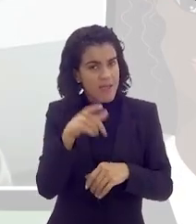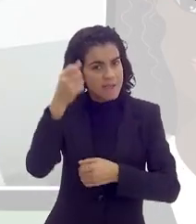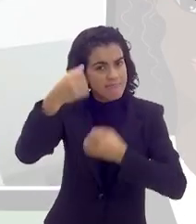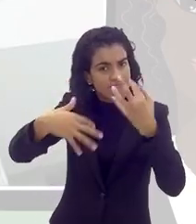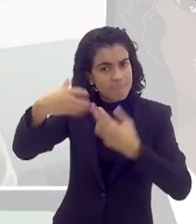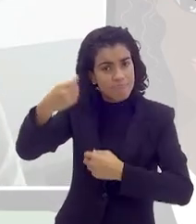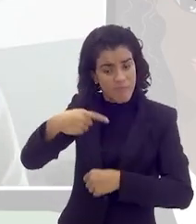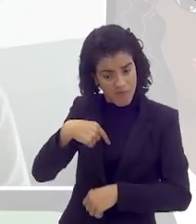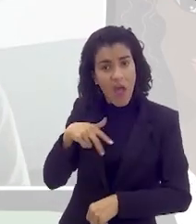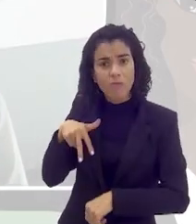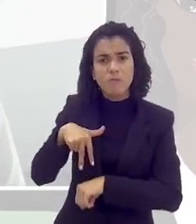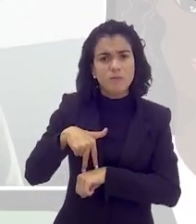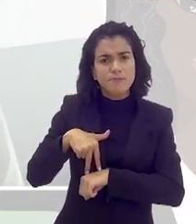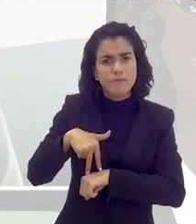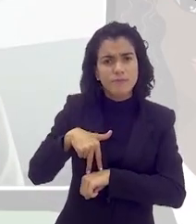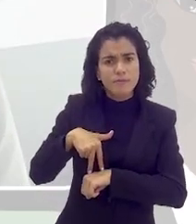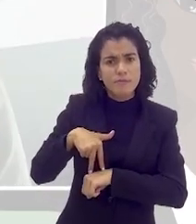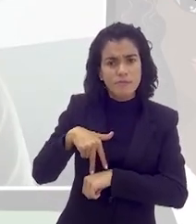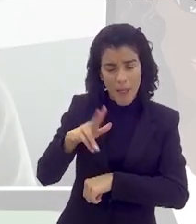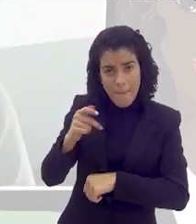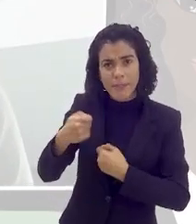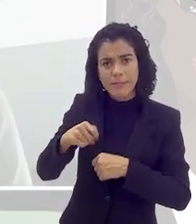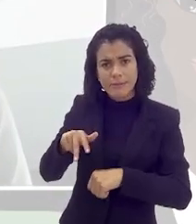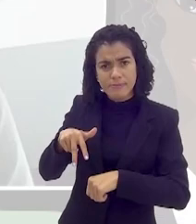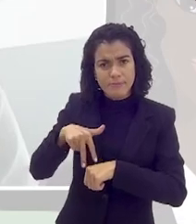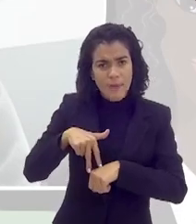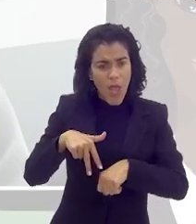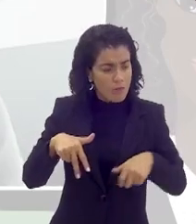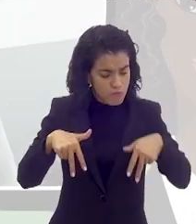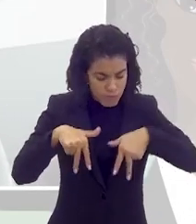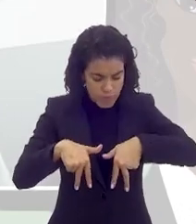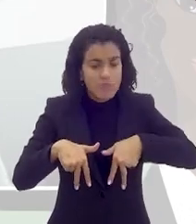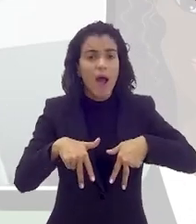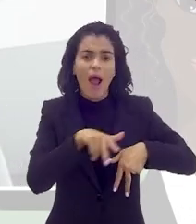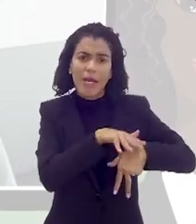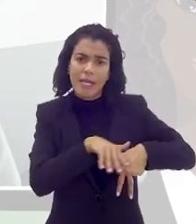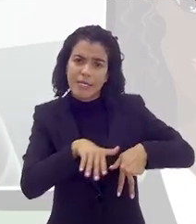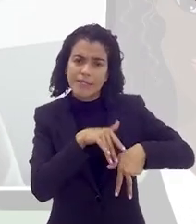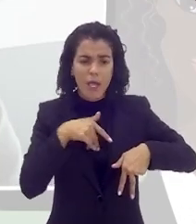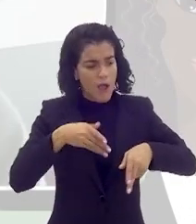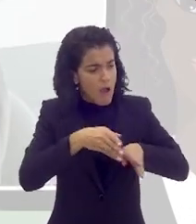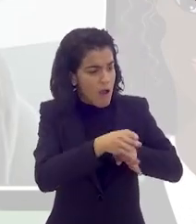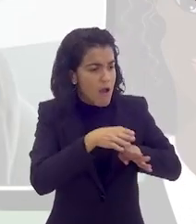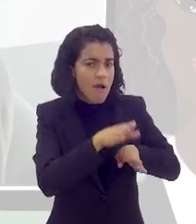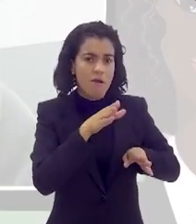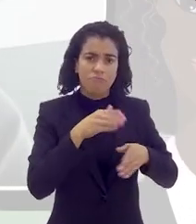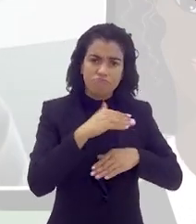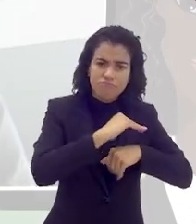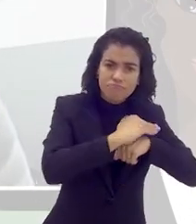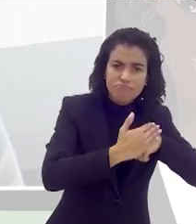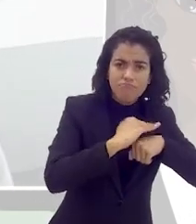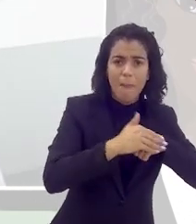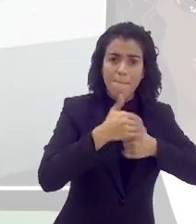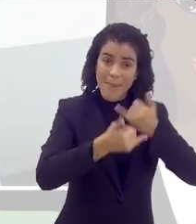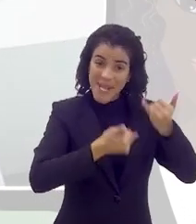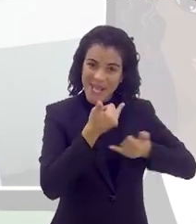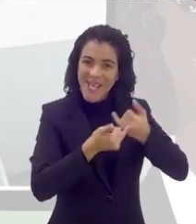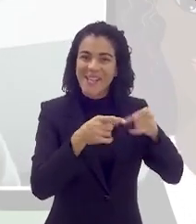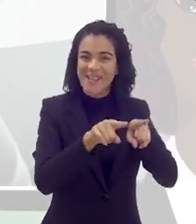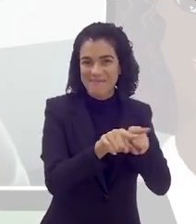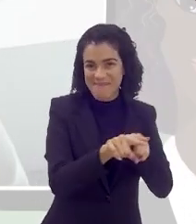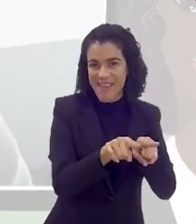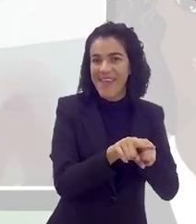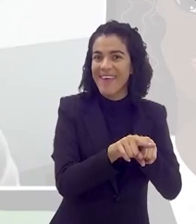venha e ocupa o espaço. Ocupe. Ocupe o espaço. Fique ao lado dessa criança, cuide, chame atenção, dê cuidado, dê carinho,